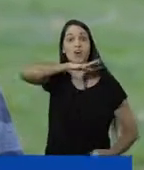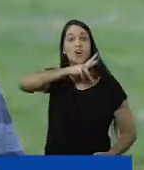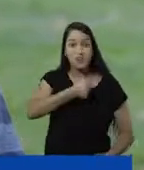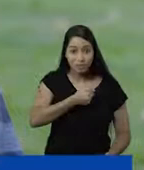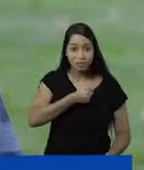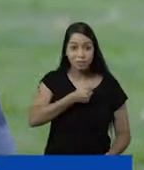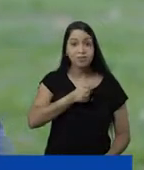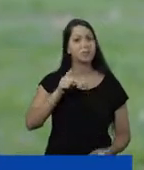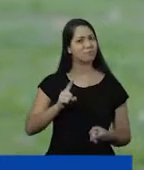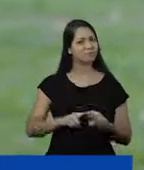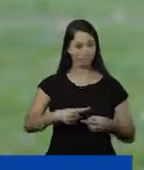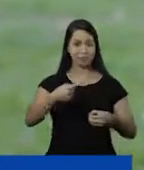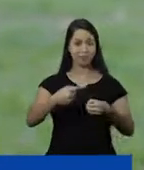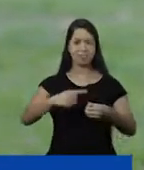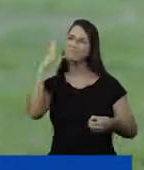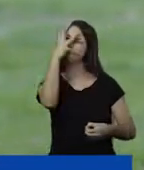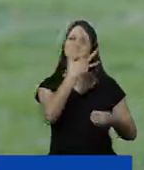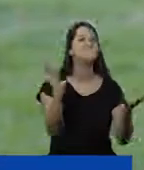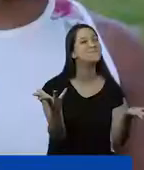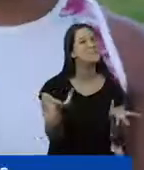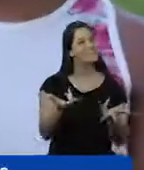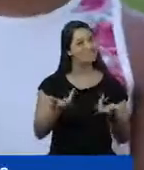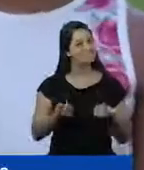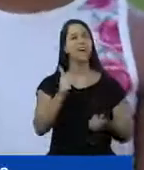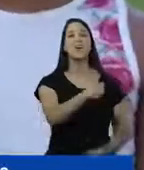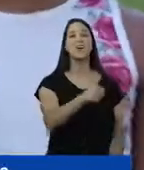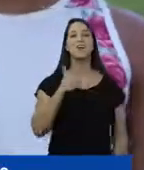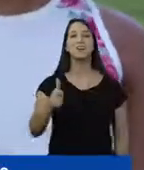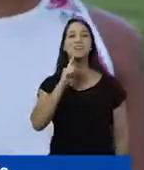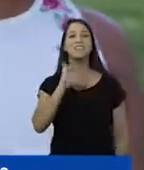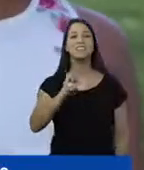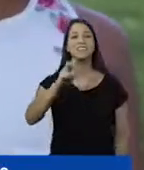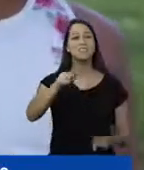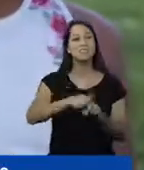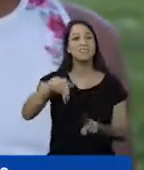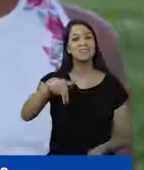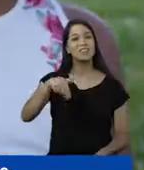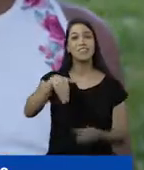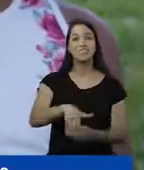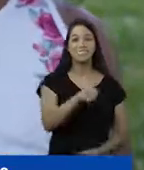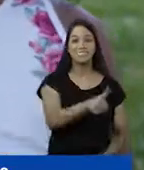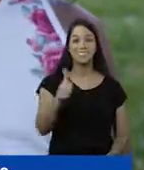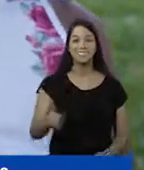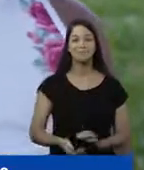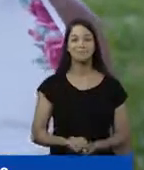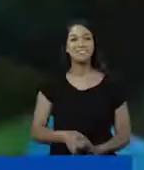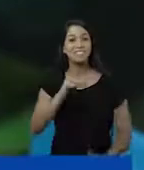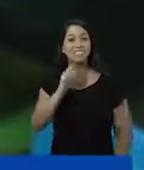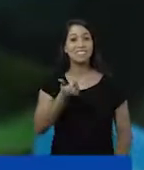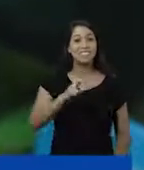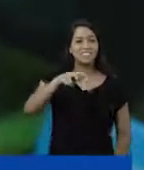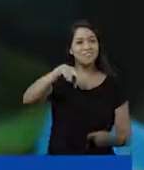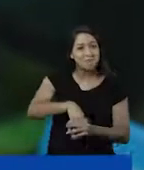porque nossa cidade linda e maravilhosa é o 11. Vote inteligente, vote com coração, vote Odelmo Leão.